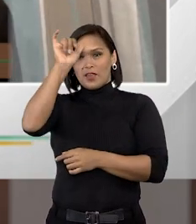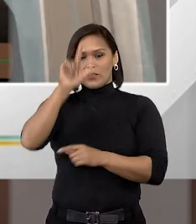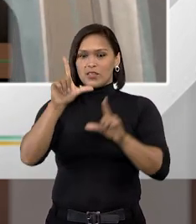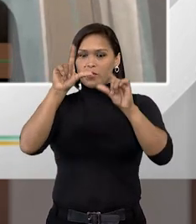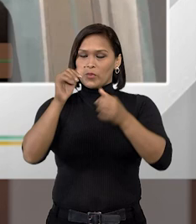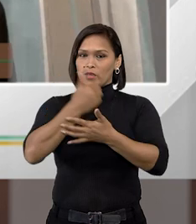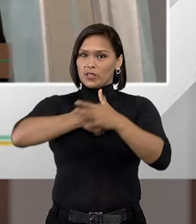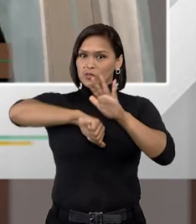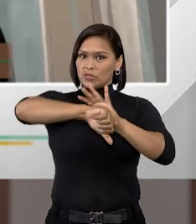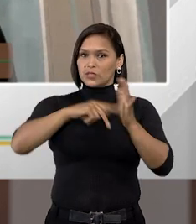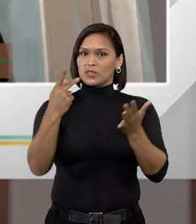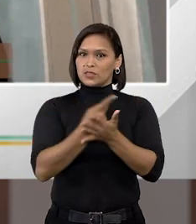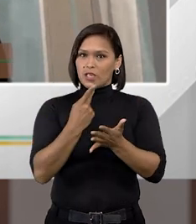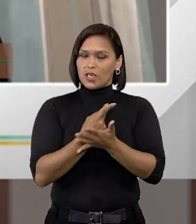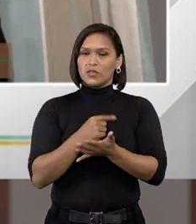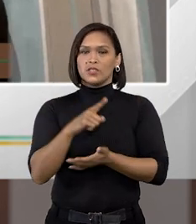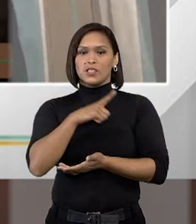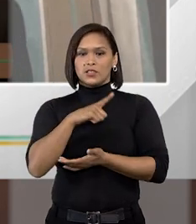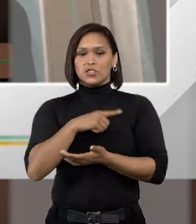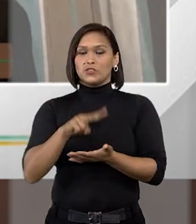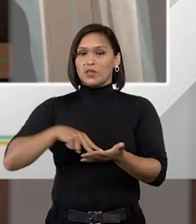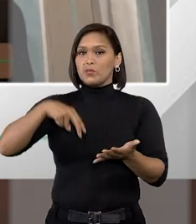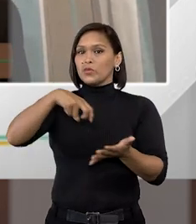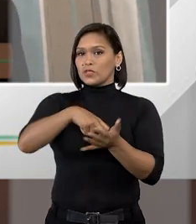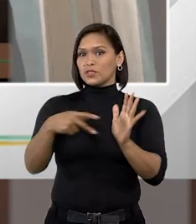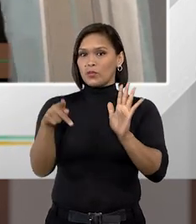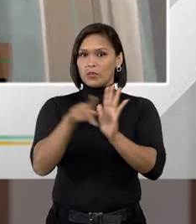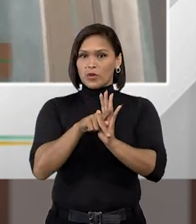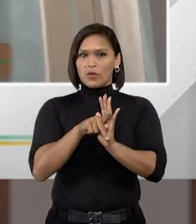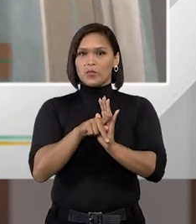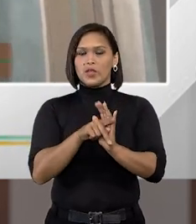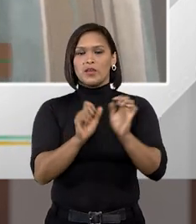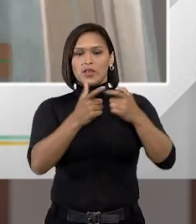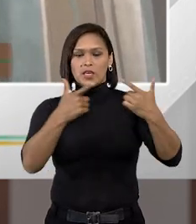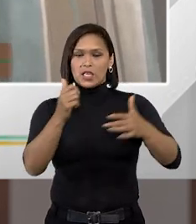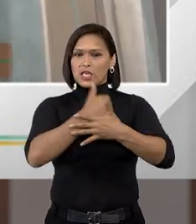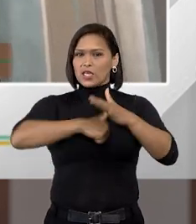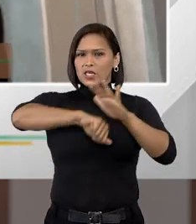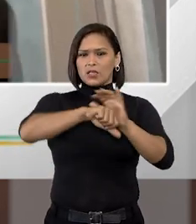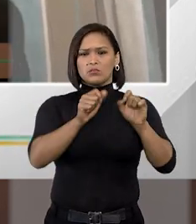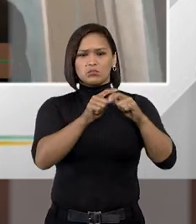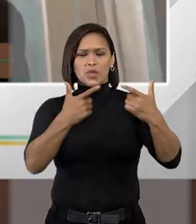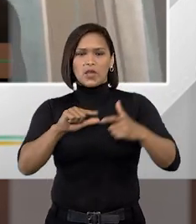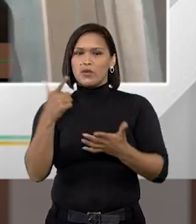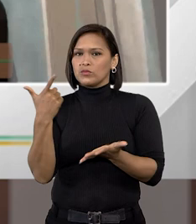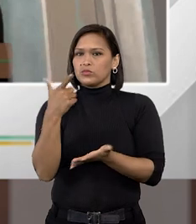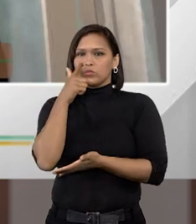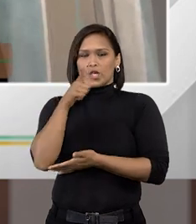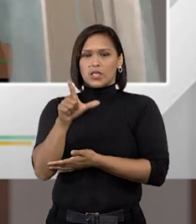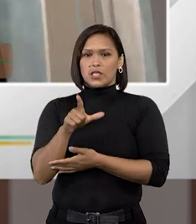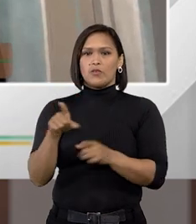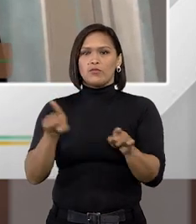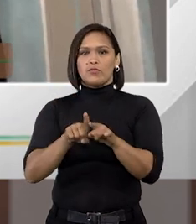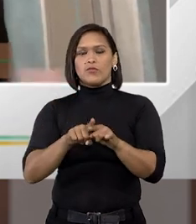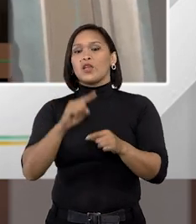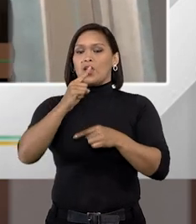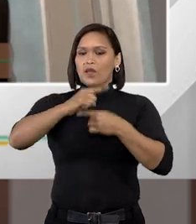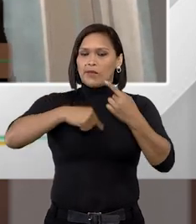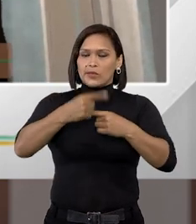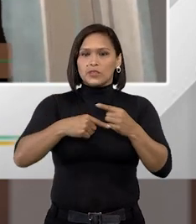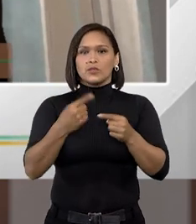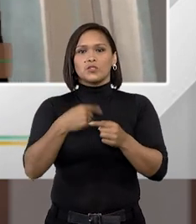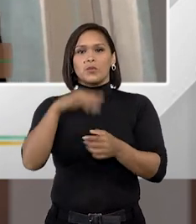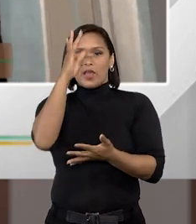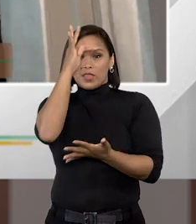pequenos delitos e esses pequenos delitos tiverem punição grandes crimes não acontecerão grandes delitos não vão acontecer e consequentemente essa é uma